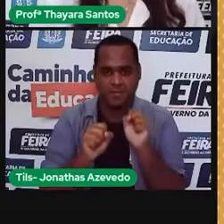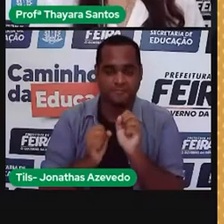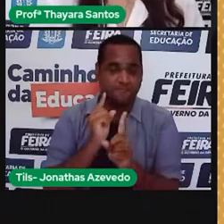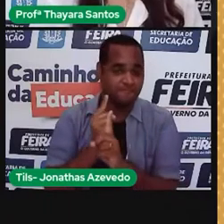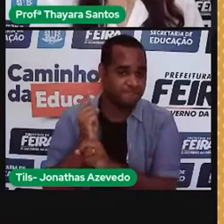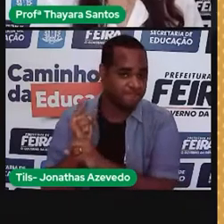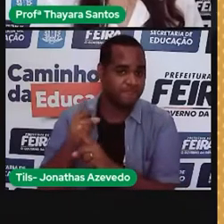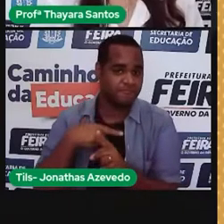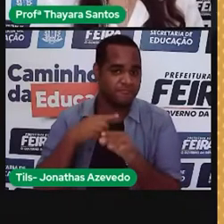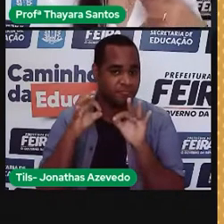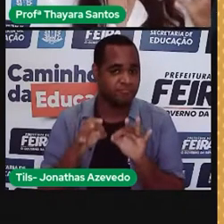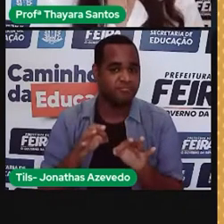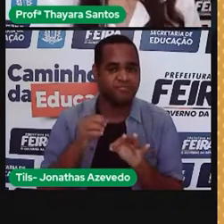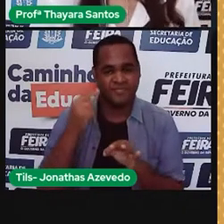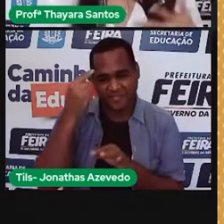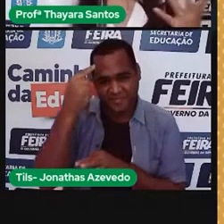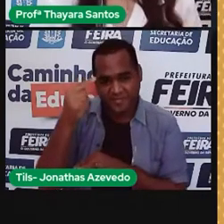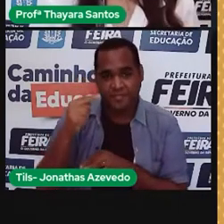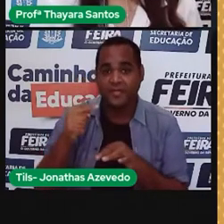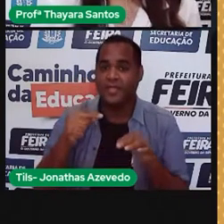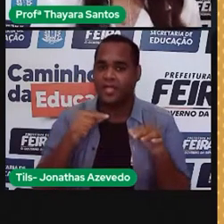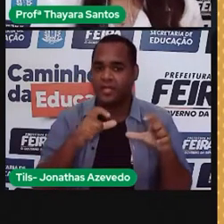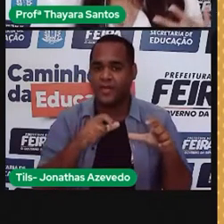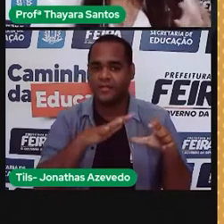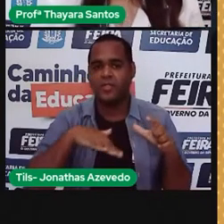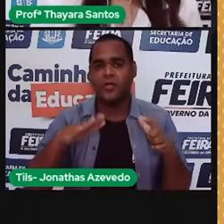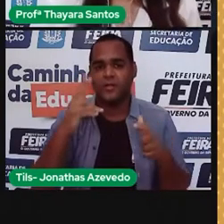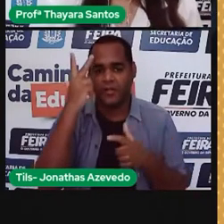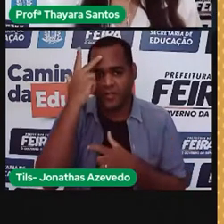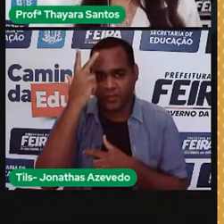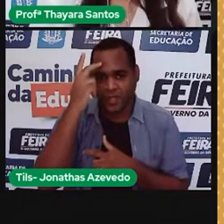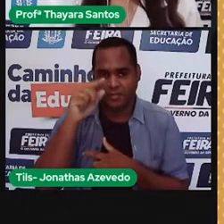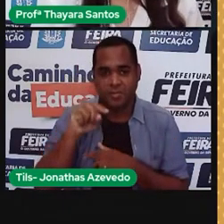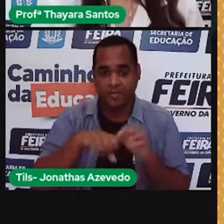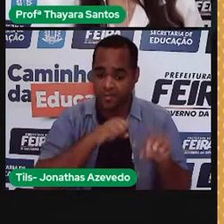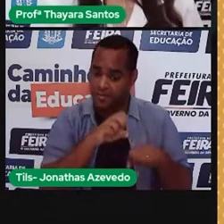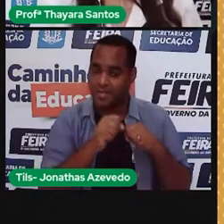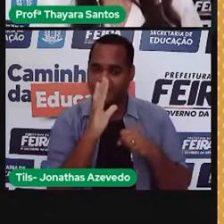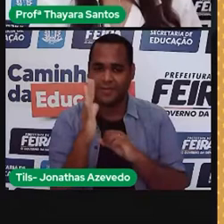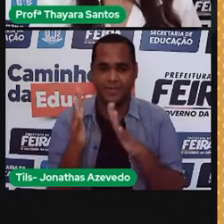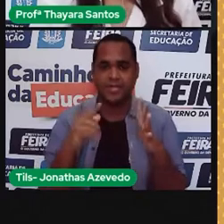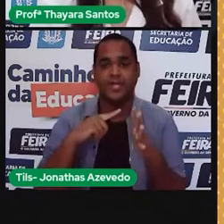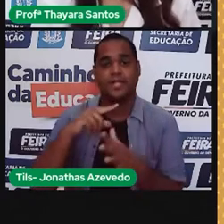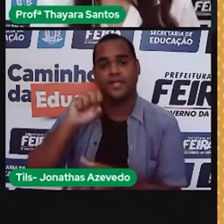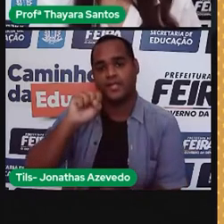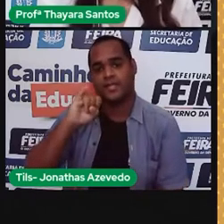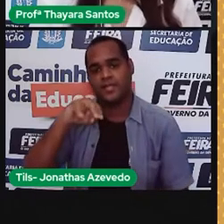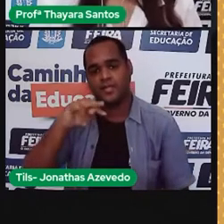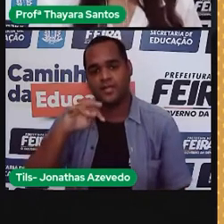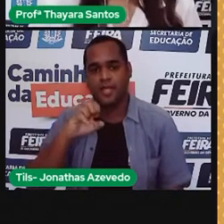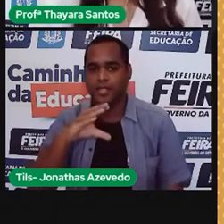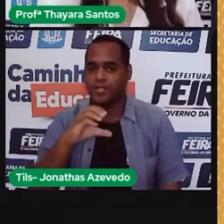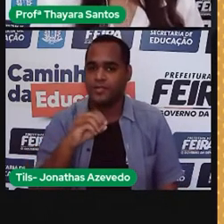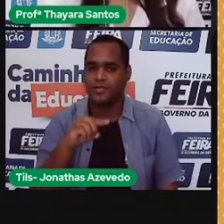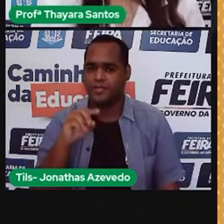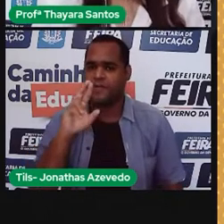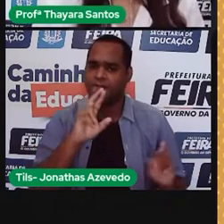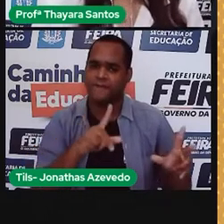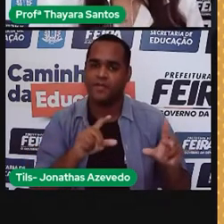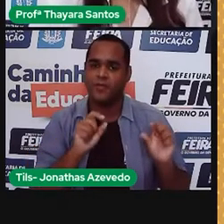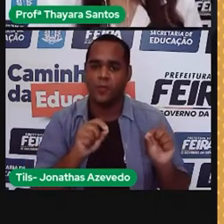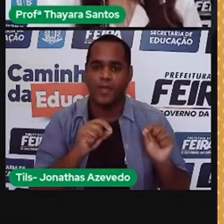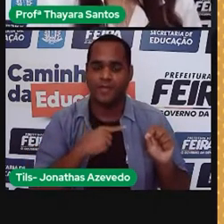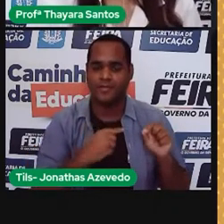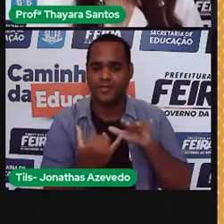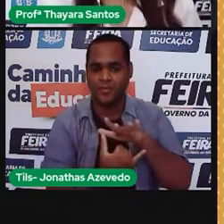E quando é que a gente pode chamar esses materiais sintéticos? Os materiais sintéticos eles são diferentes dos naturais porque eles não